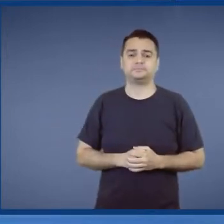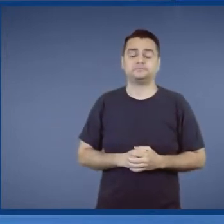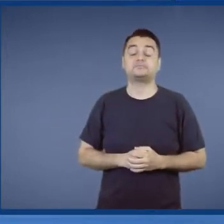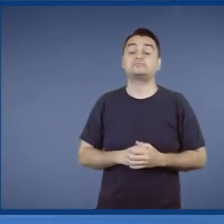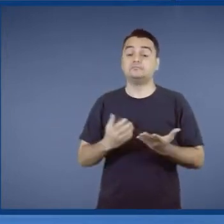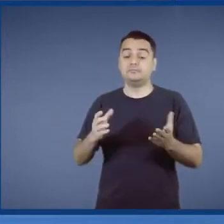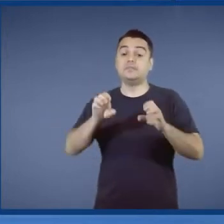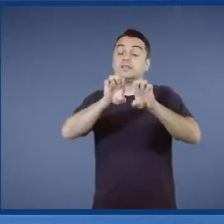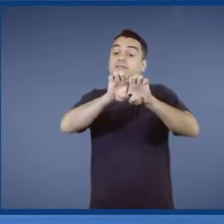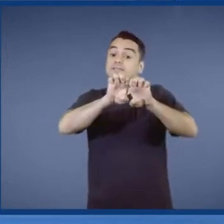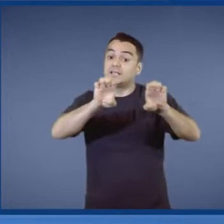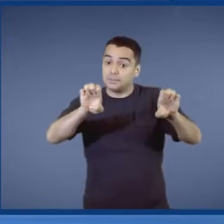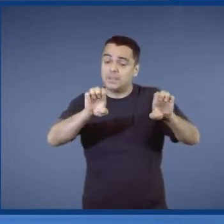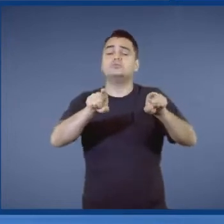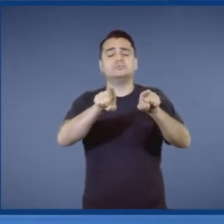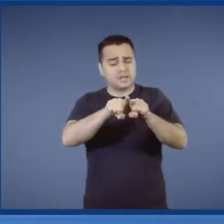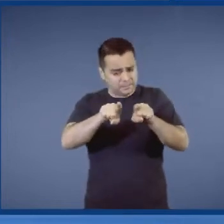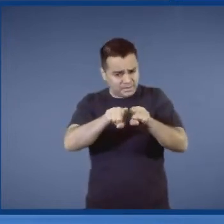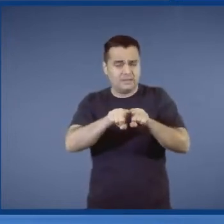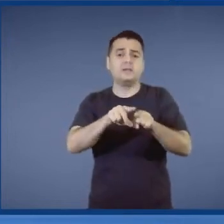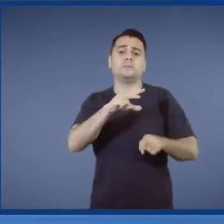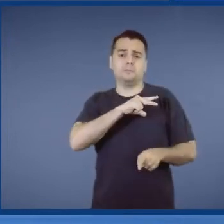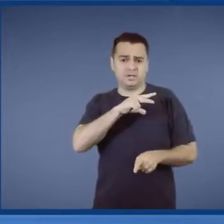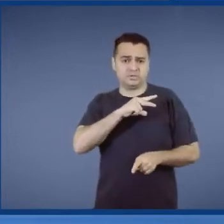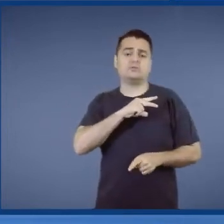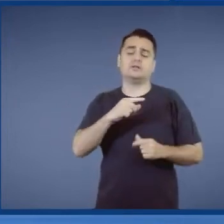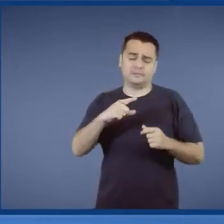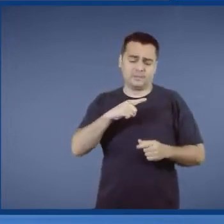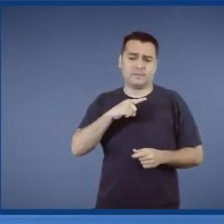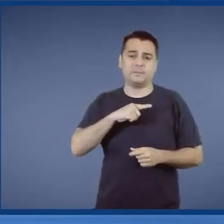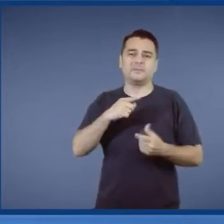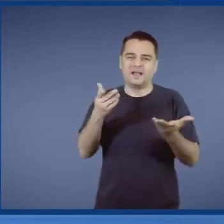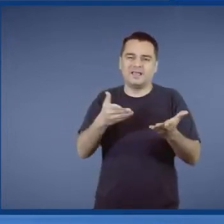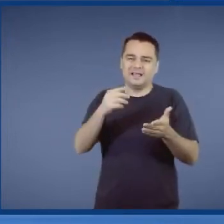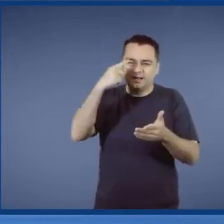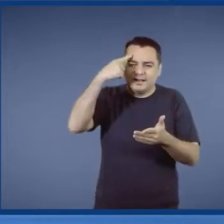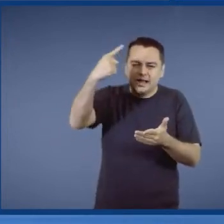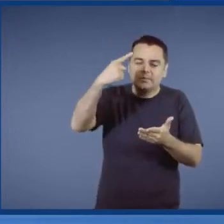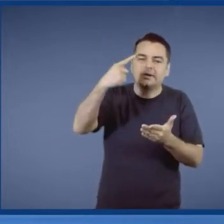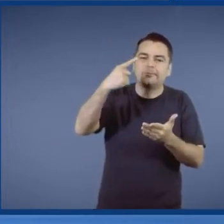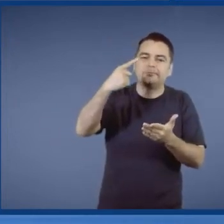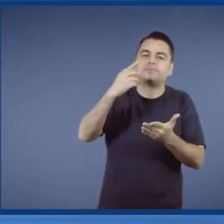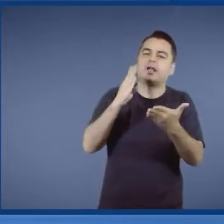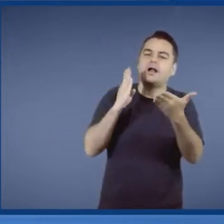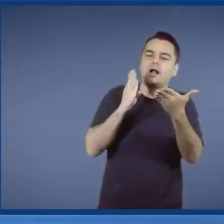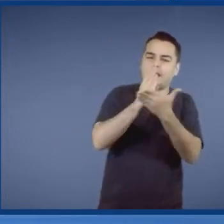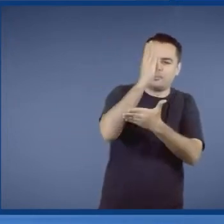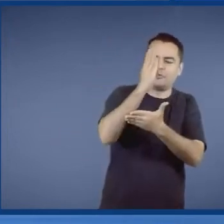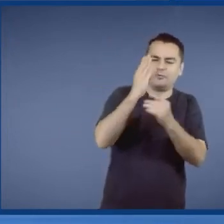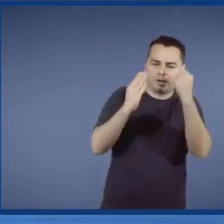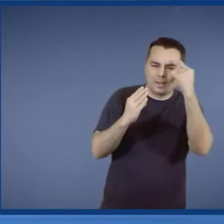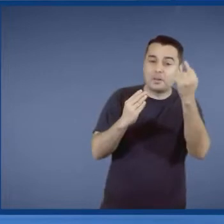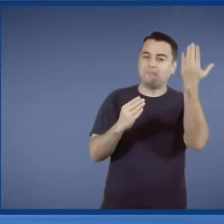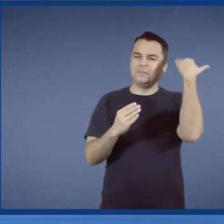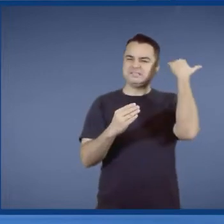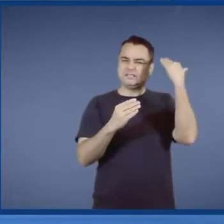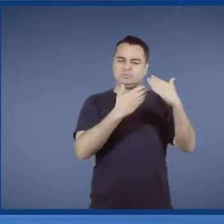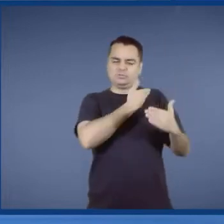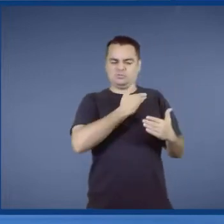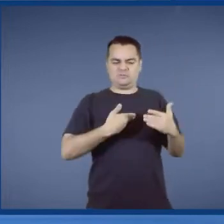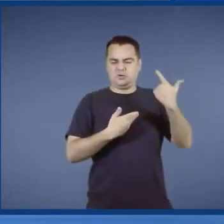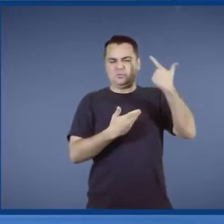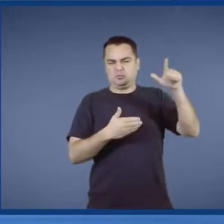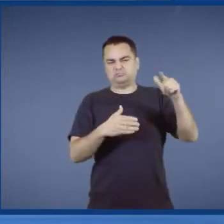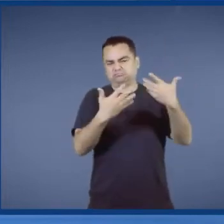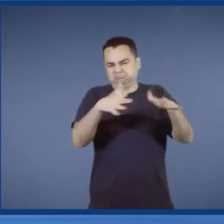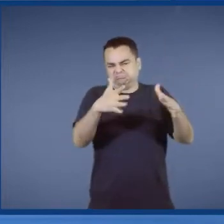O saneamento está sendo privatizado. Porque nós aprovamos o marco de saneamento. Aquele saneamento sempre foi empurrado para baixo do tapete. E só ano passado